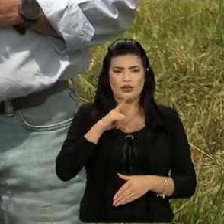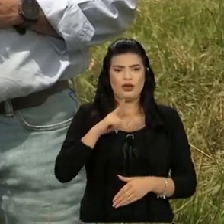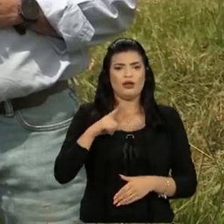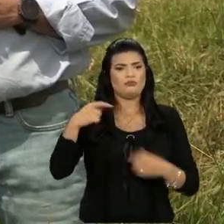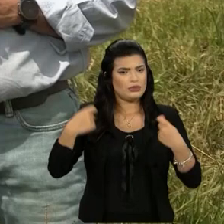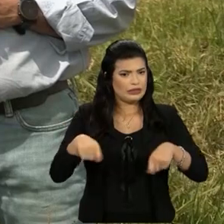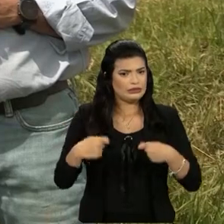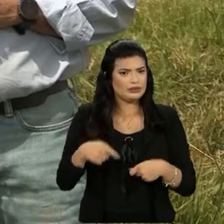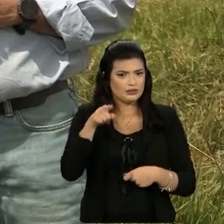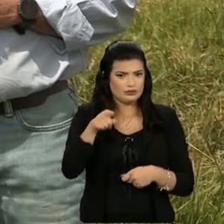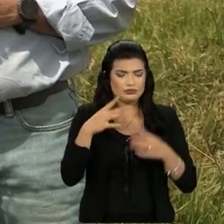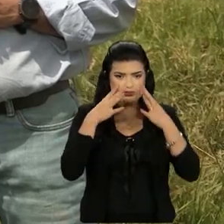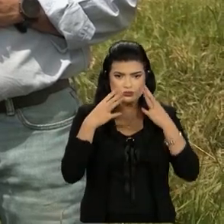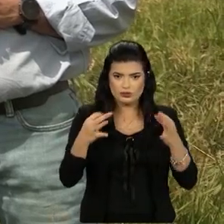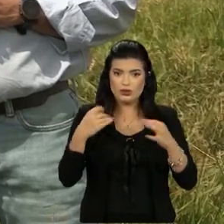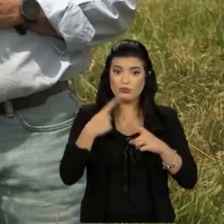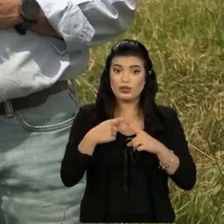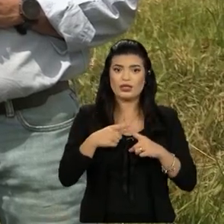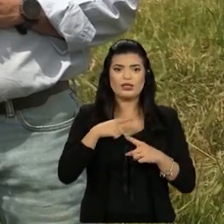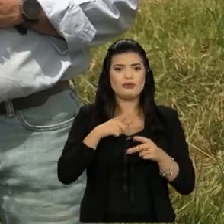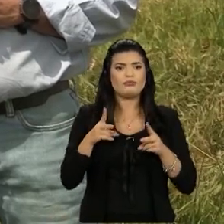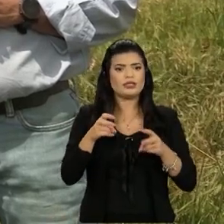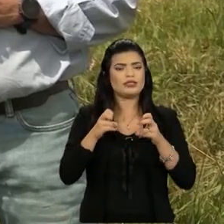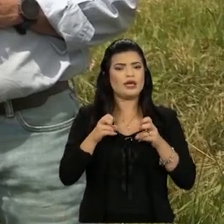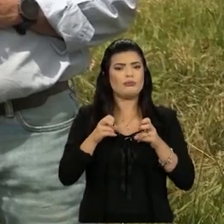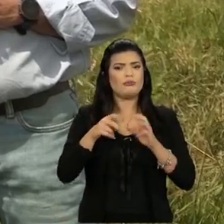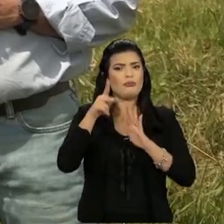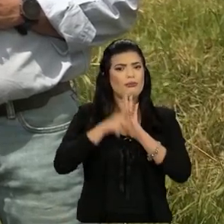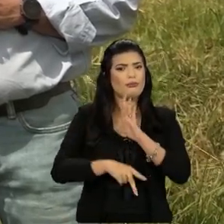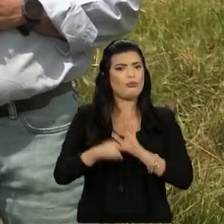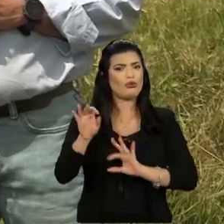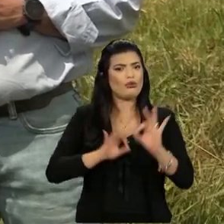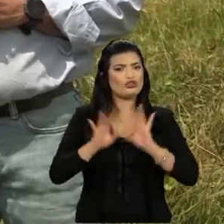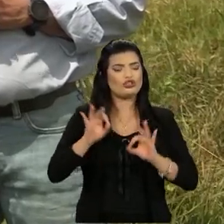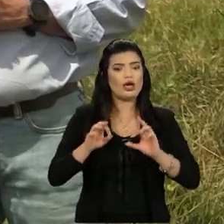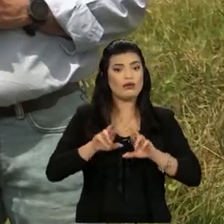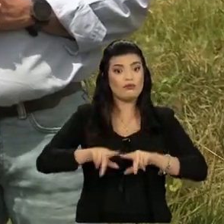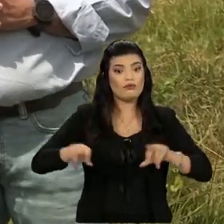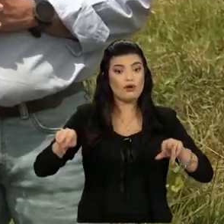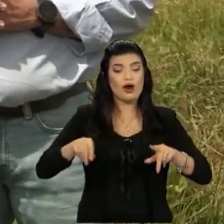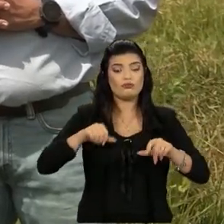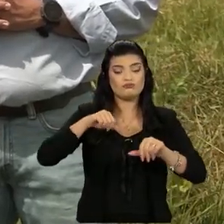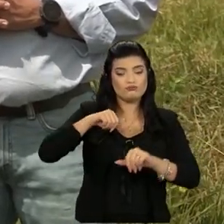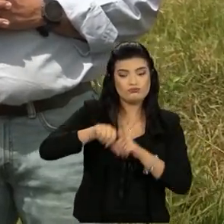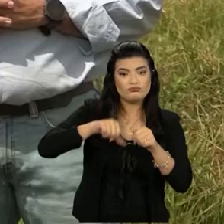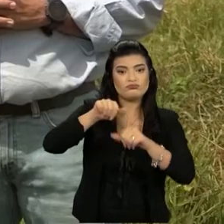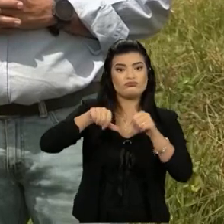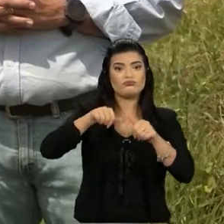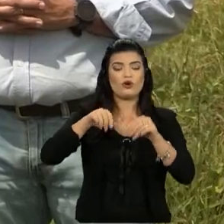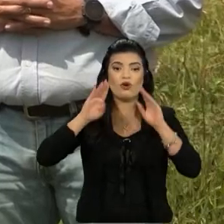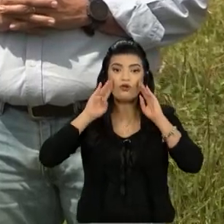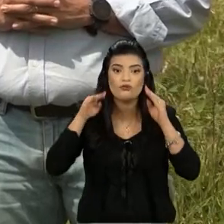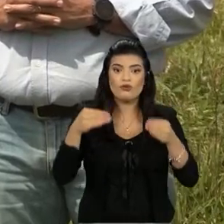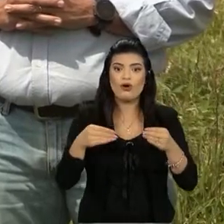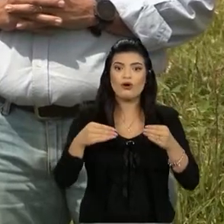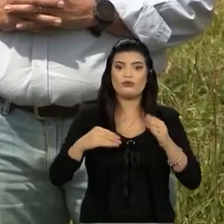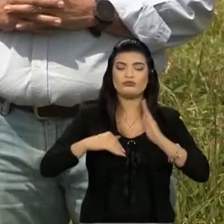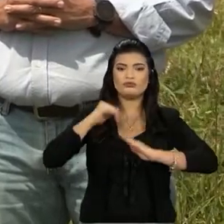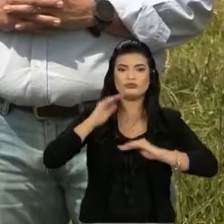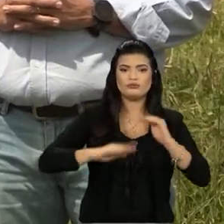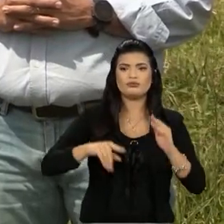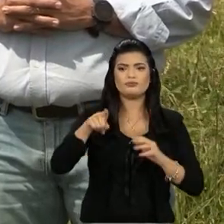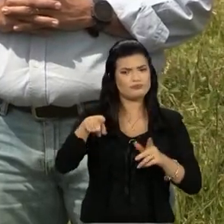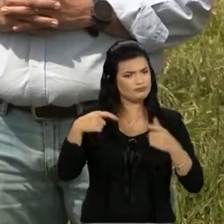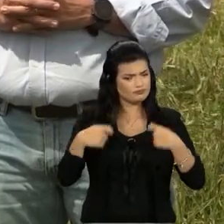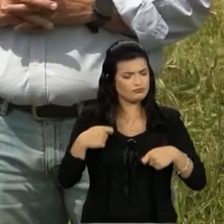chamado a atenção? Porque nós temos visto muitos projetos, às vezes até mudando o foco, focando na produção da fêmea, tem